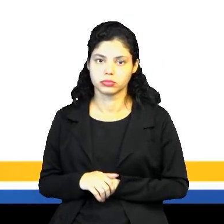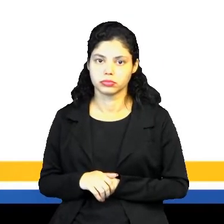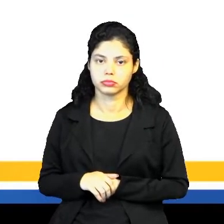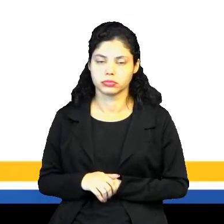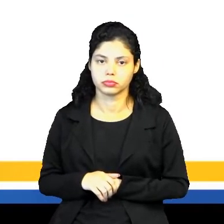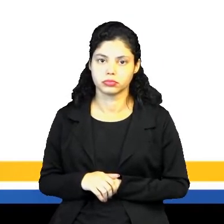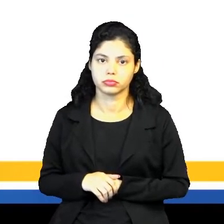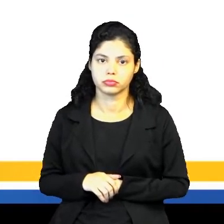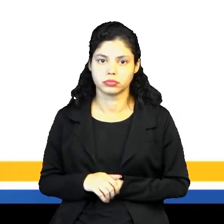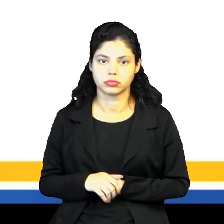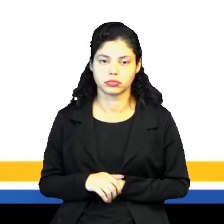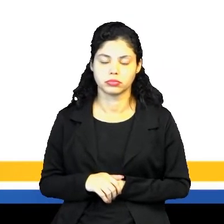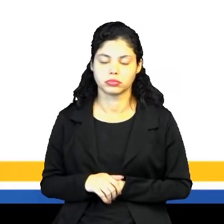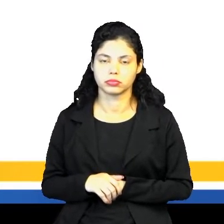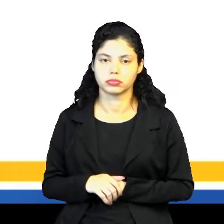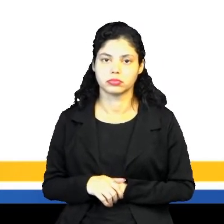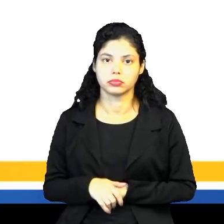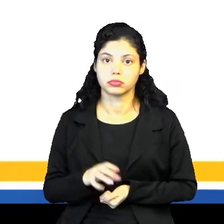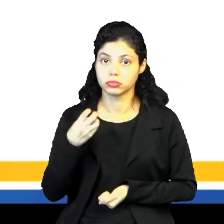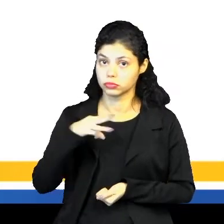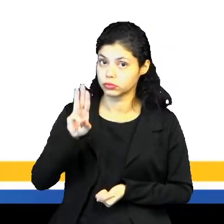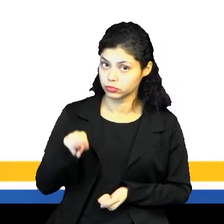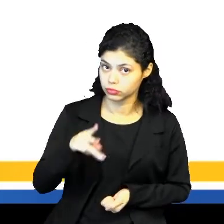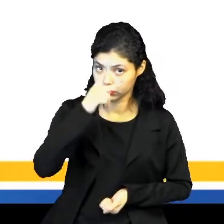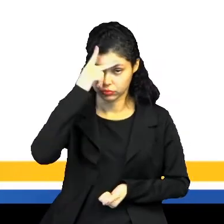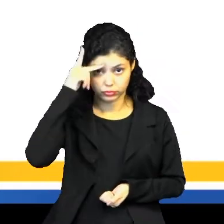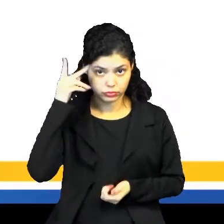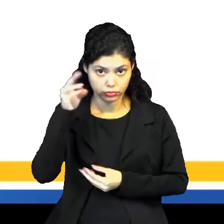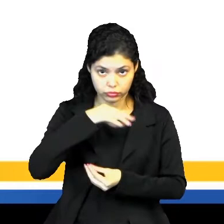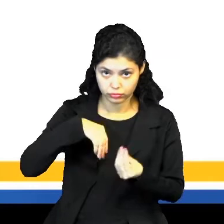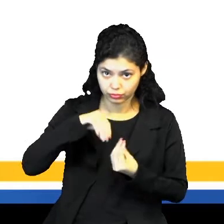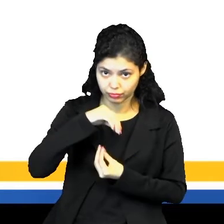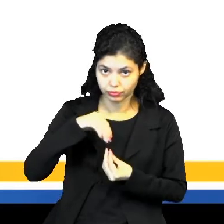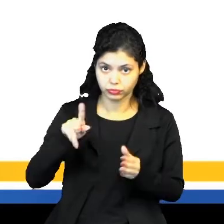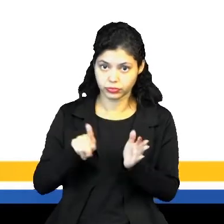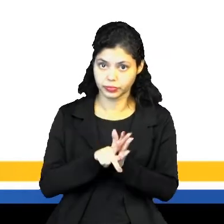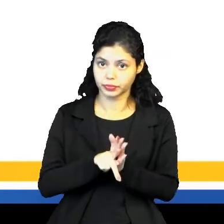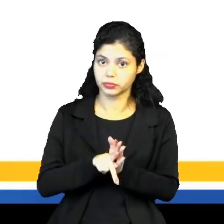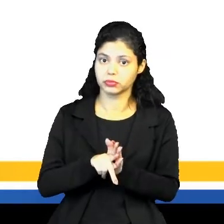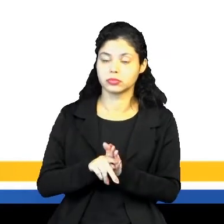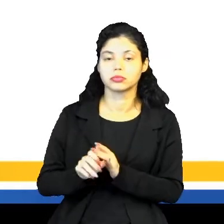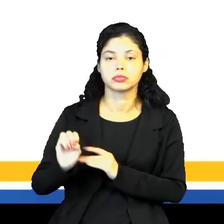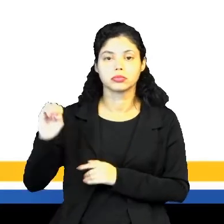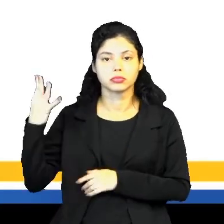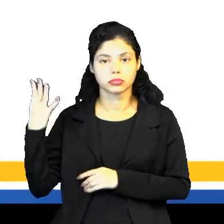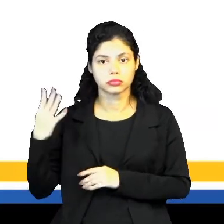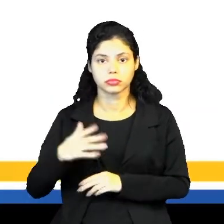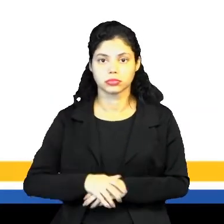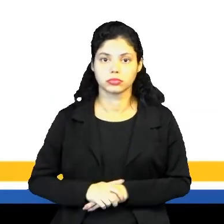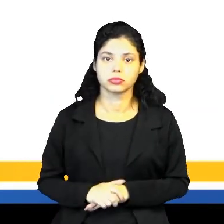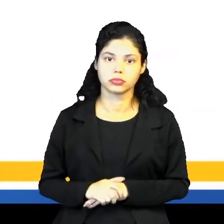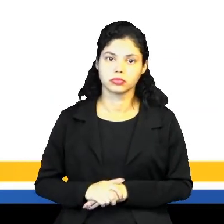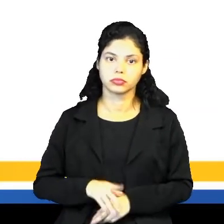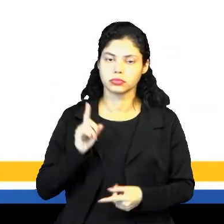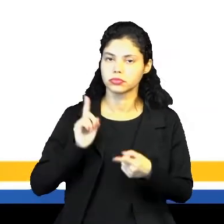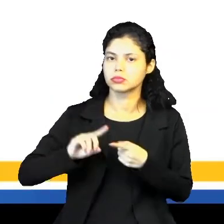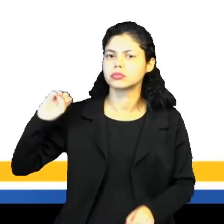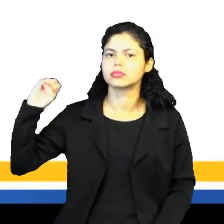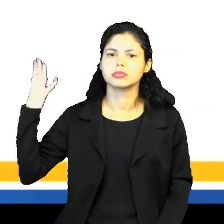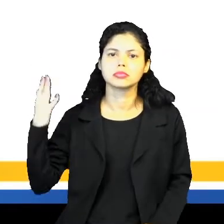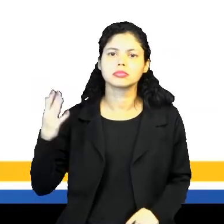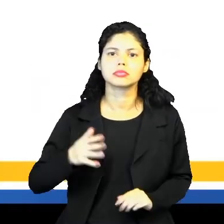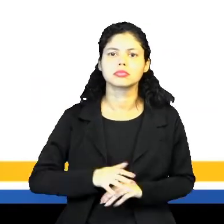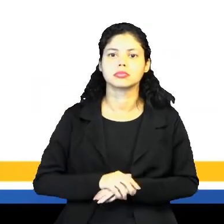Quem é só novos involucrados. Ou seja, quem são as pessoas envolvidas. Por que ocorreu? Por que